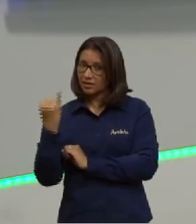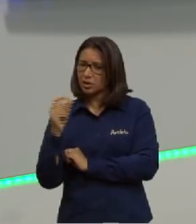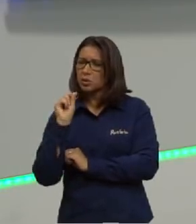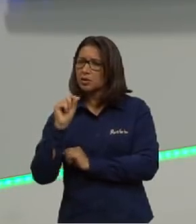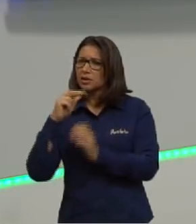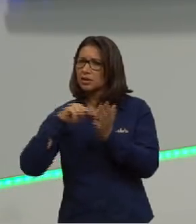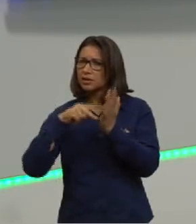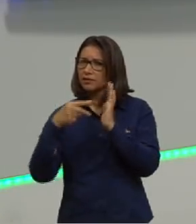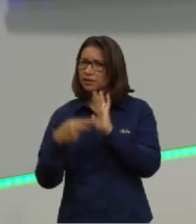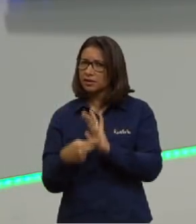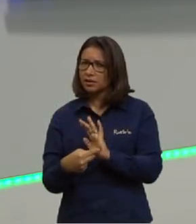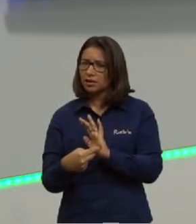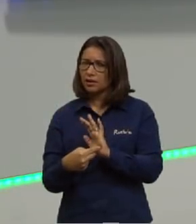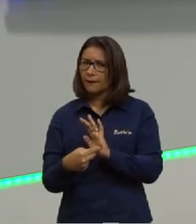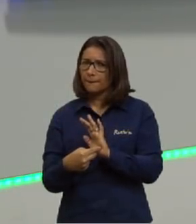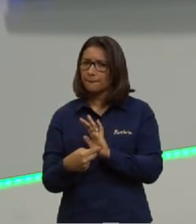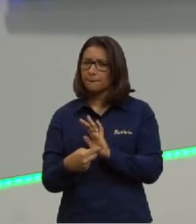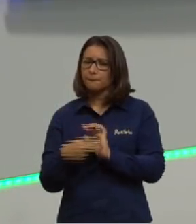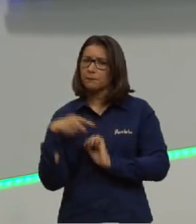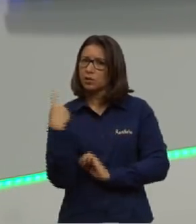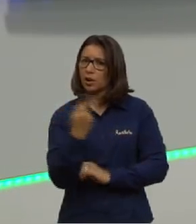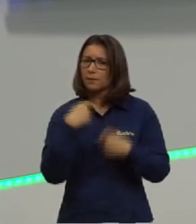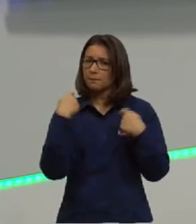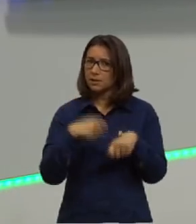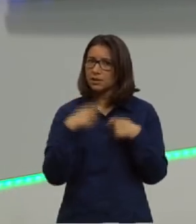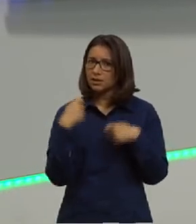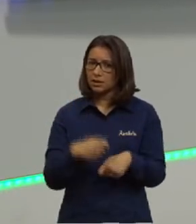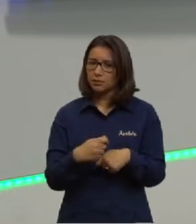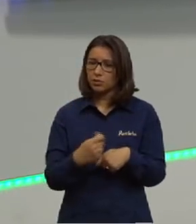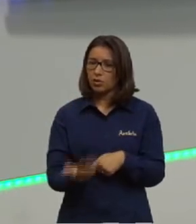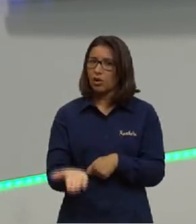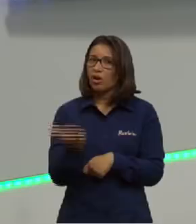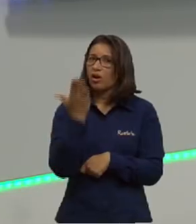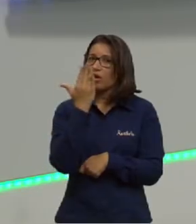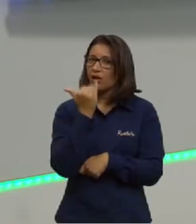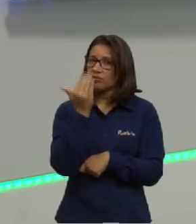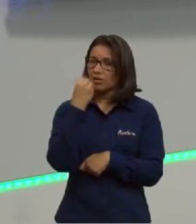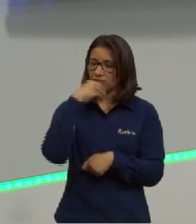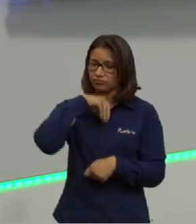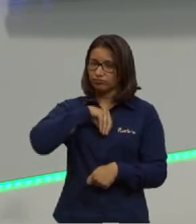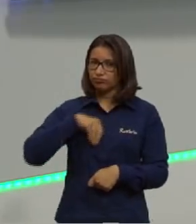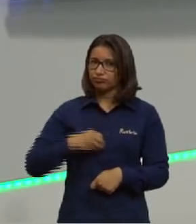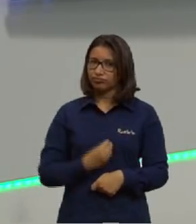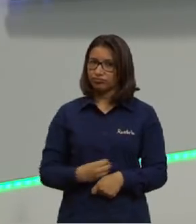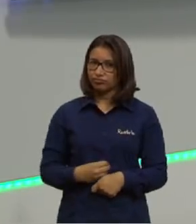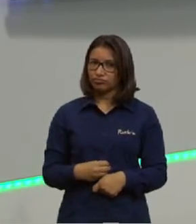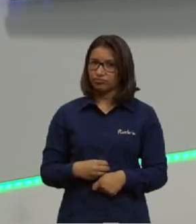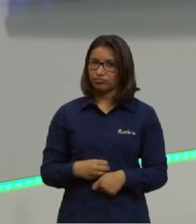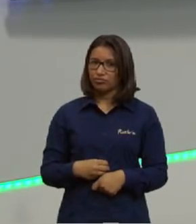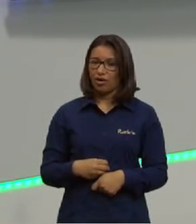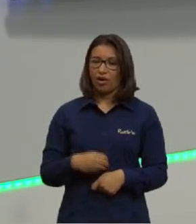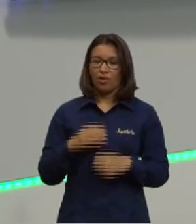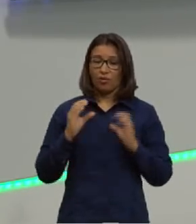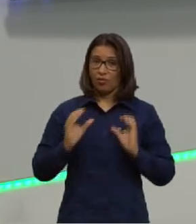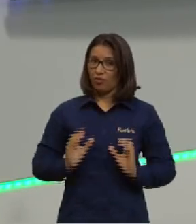significa isso? Significa que nós precisamos ingerir eles, o nosso corpo não produz